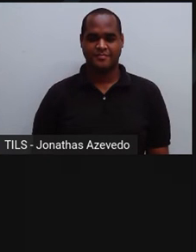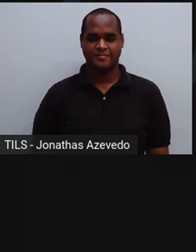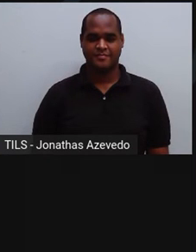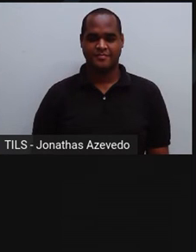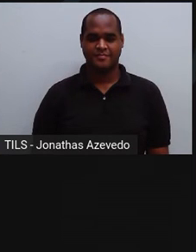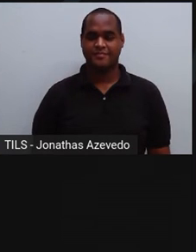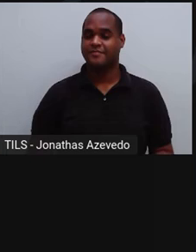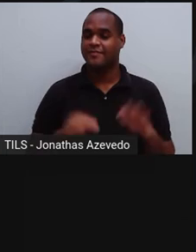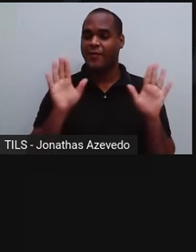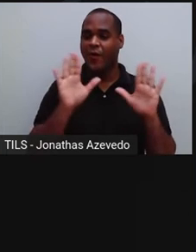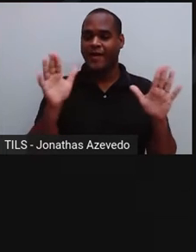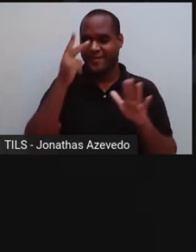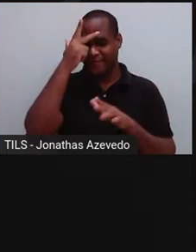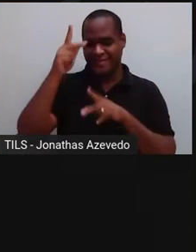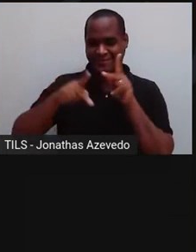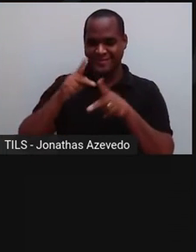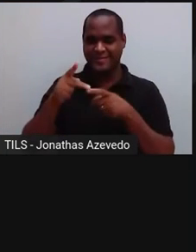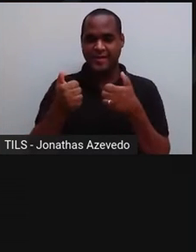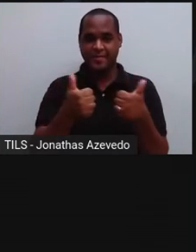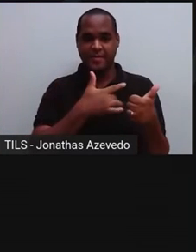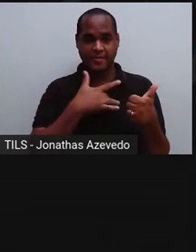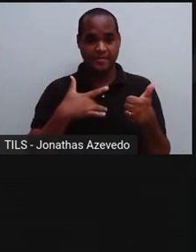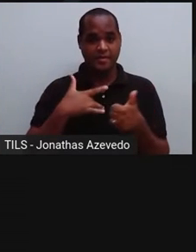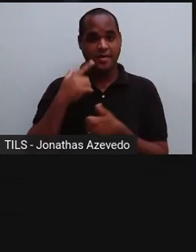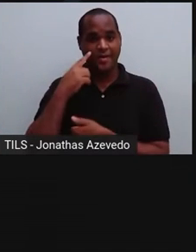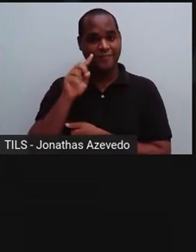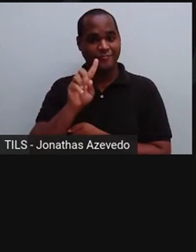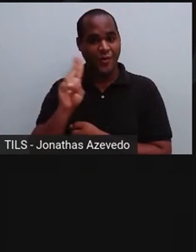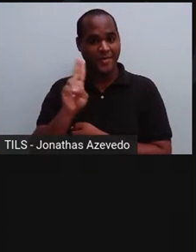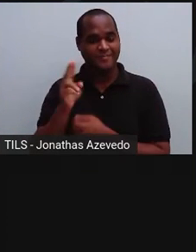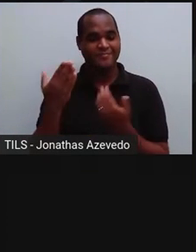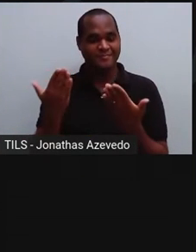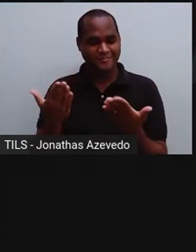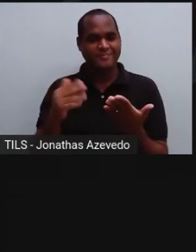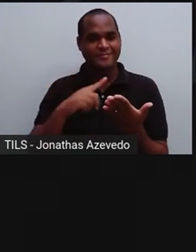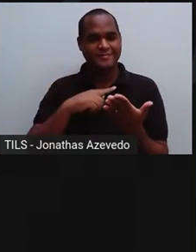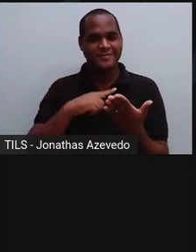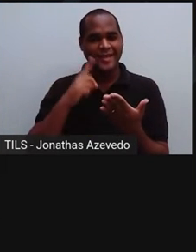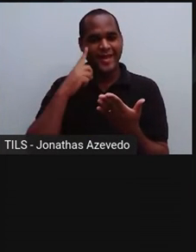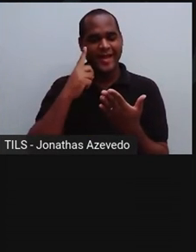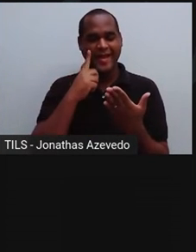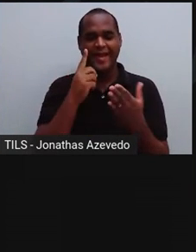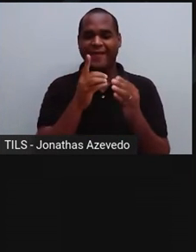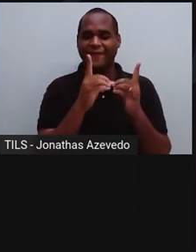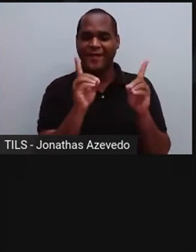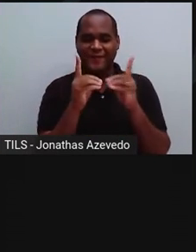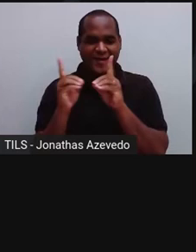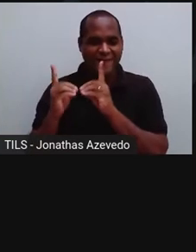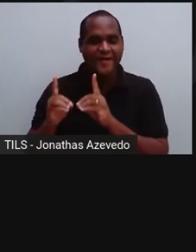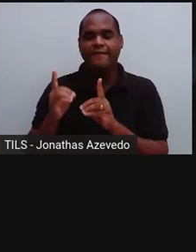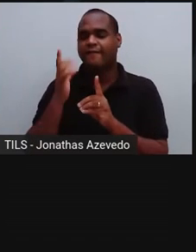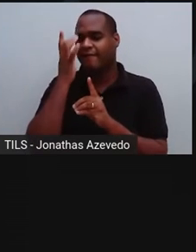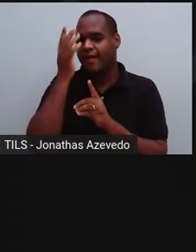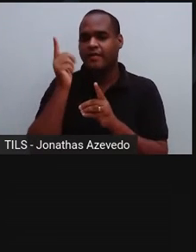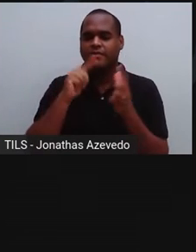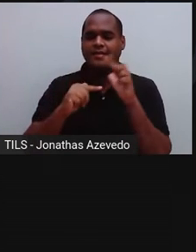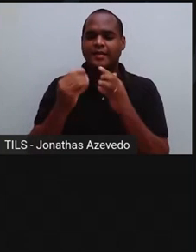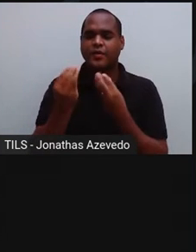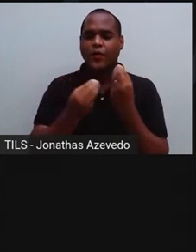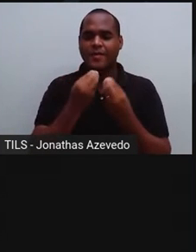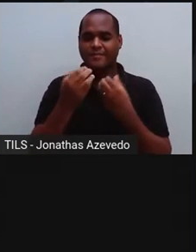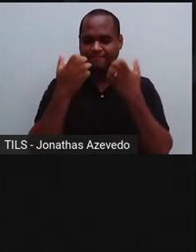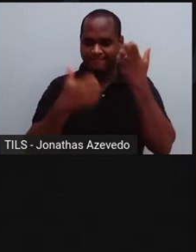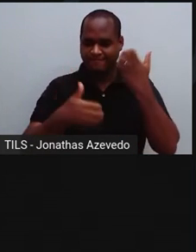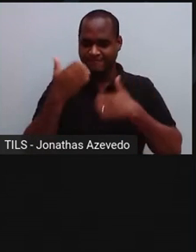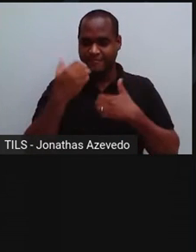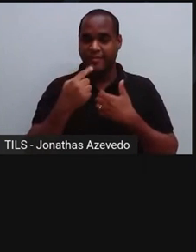Oi pessoal, tudo bem? Eu sou a Vanussa, monitora de química do Descomplica. No episódio de hoje do Quer Que Desenhe, vamos falar